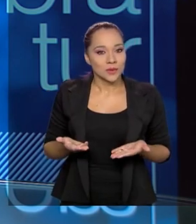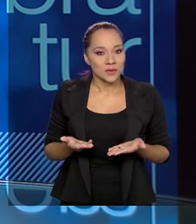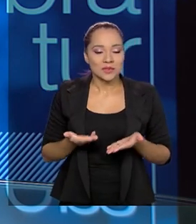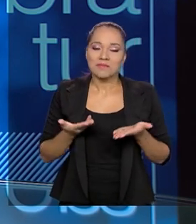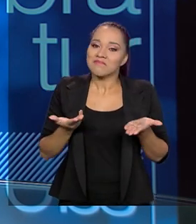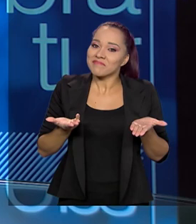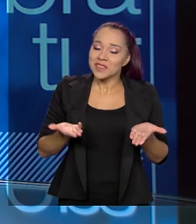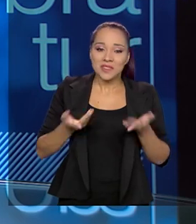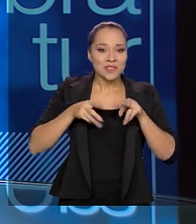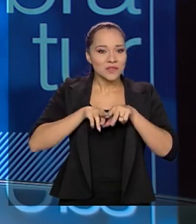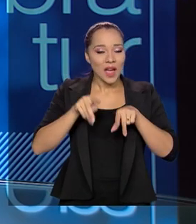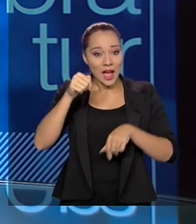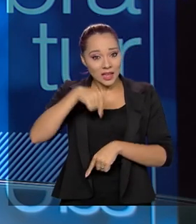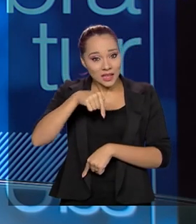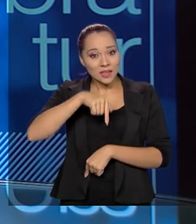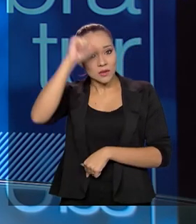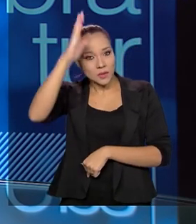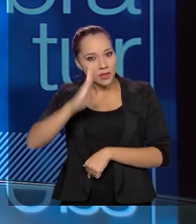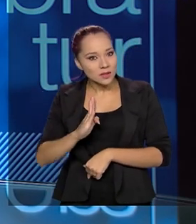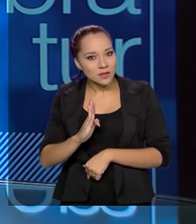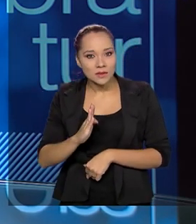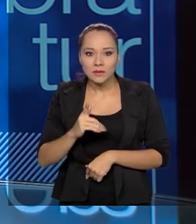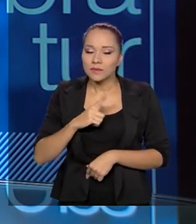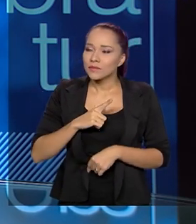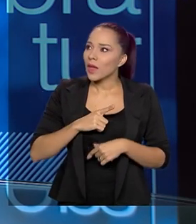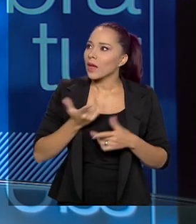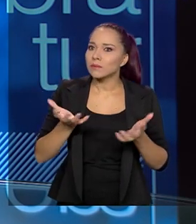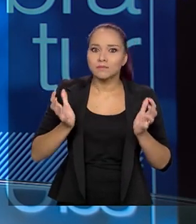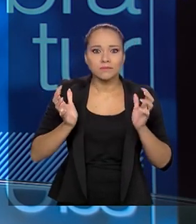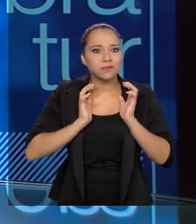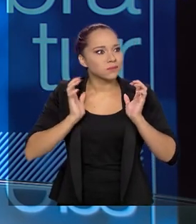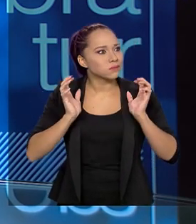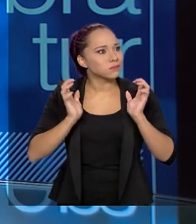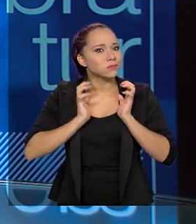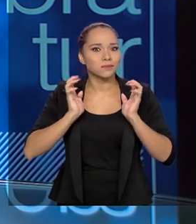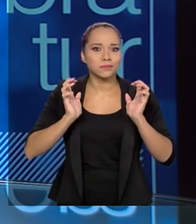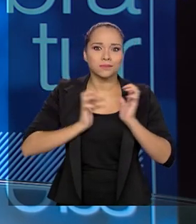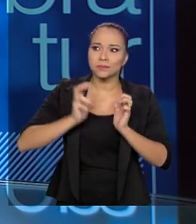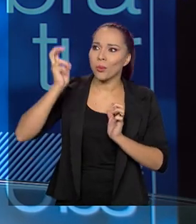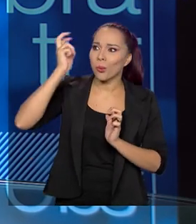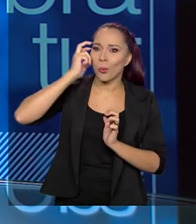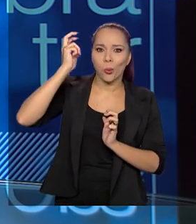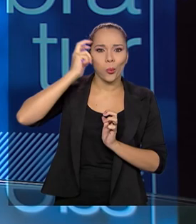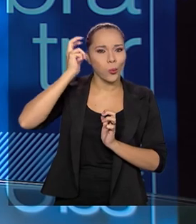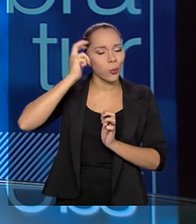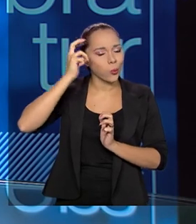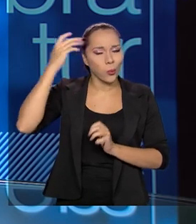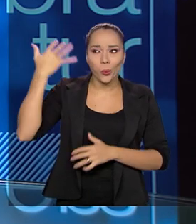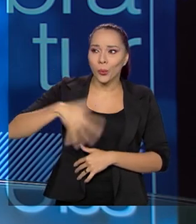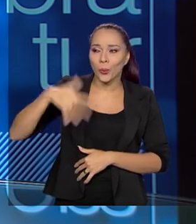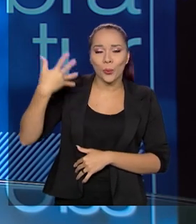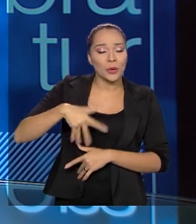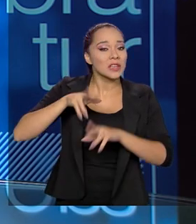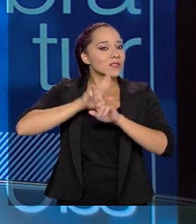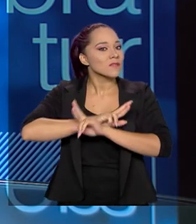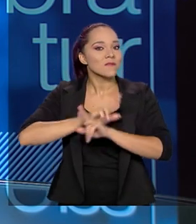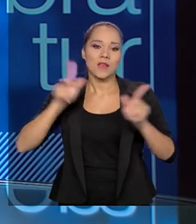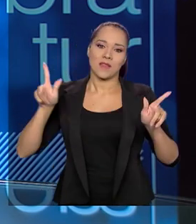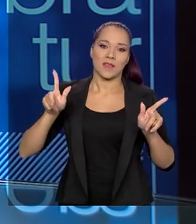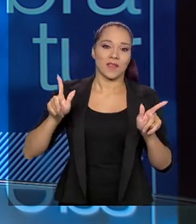a gente vê que o nosso país, ele é riquíssimo culturalmente, interiorizado também e muito diferente.